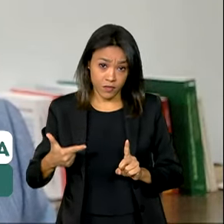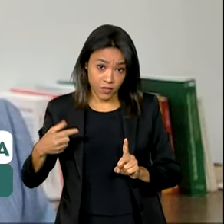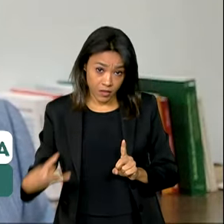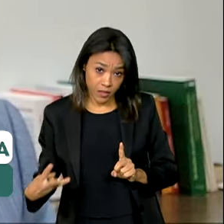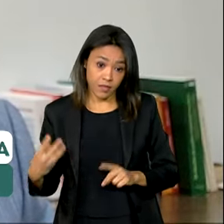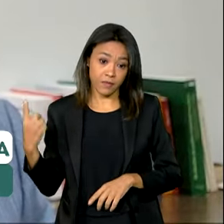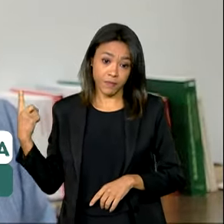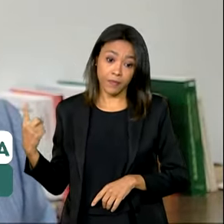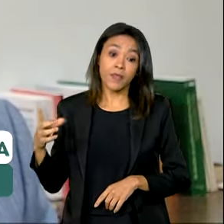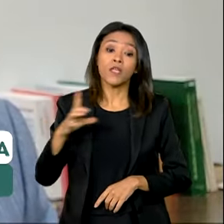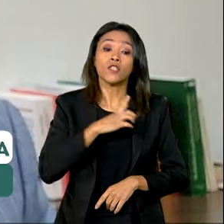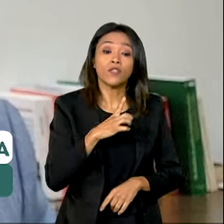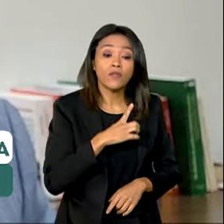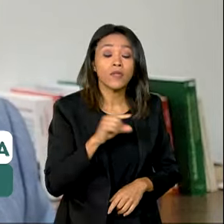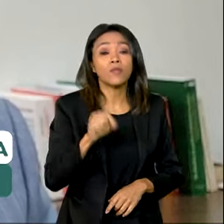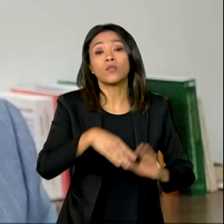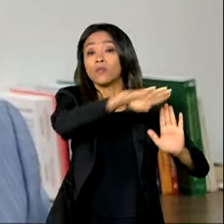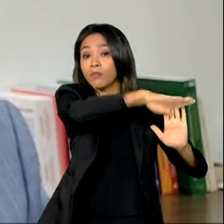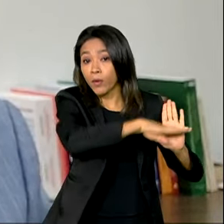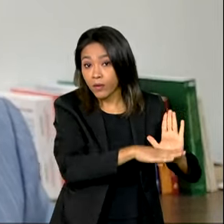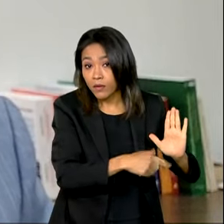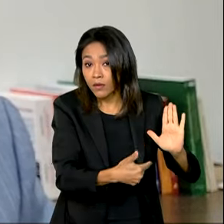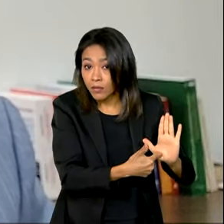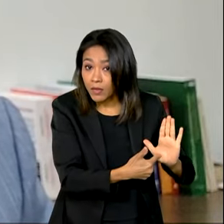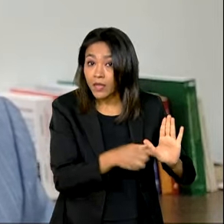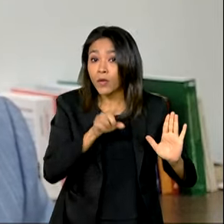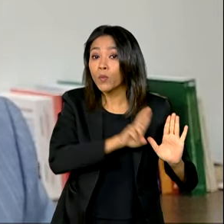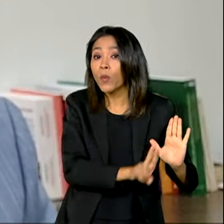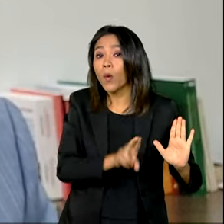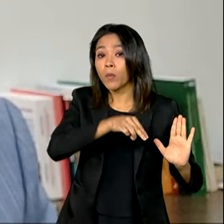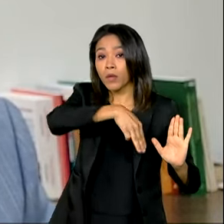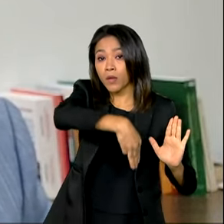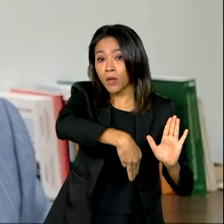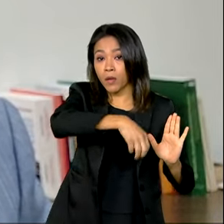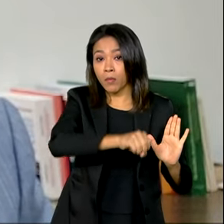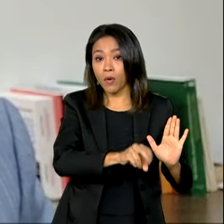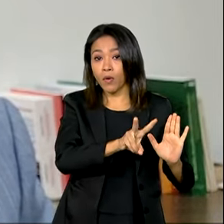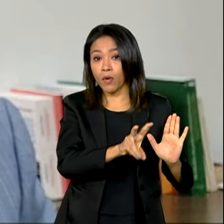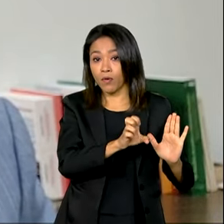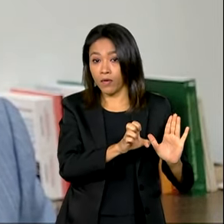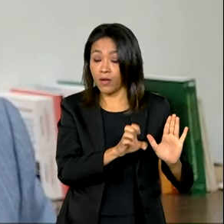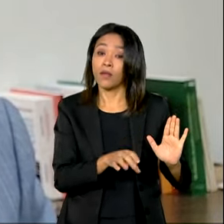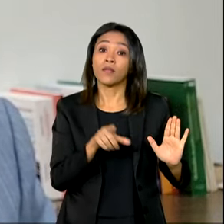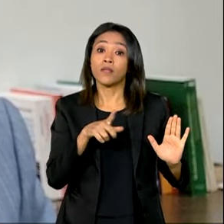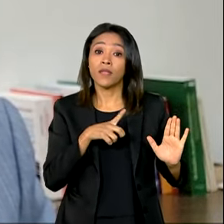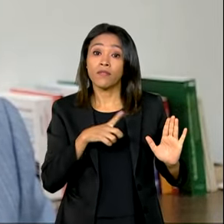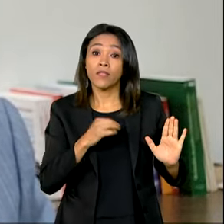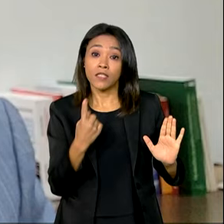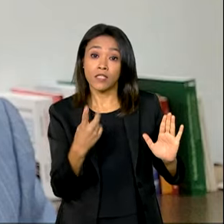de mobilidade verde e inovação, o MOVER, um programa de crédito financeiro de R$ 19,3 bilhões,